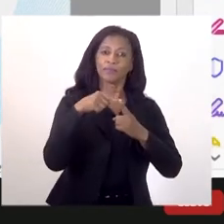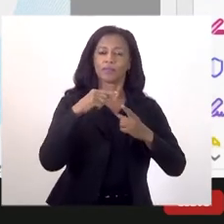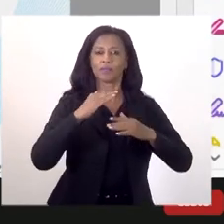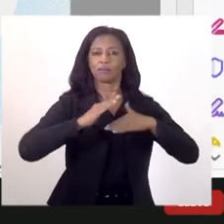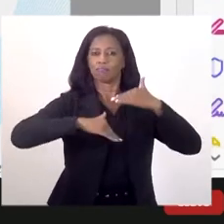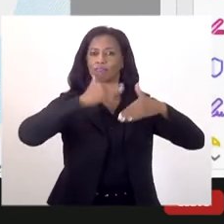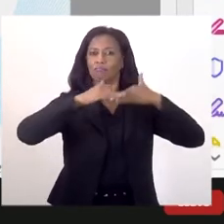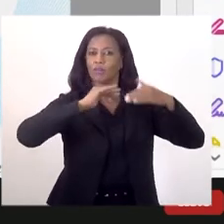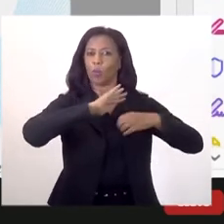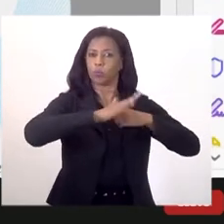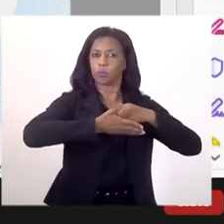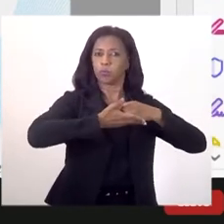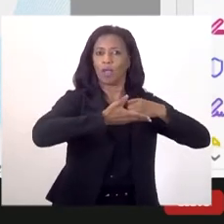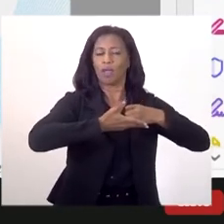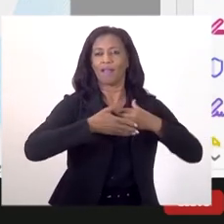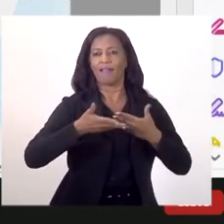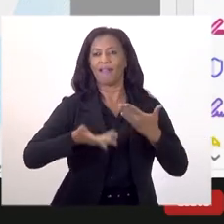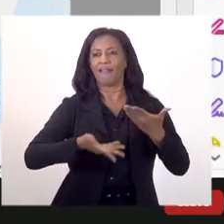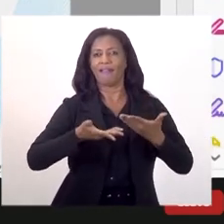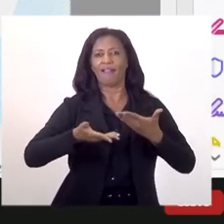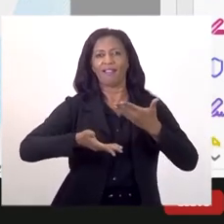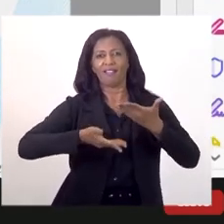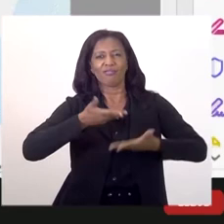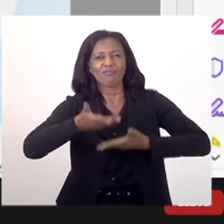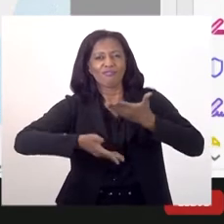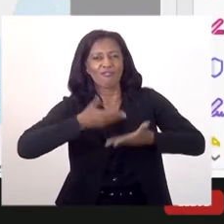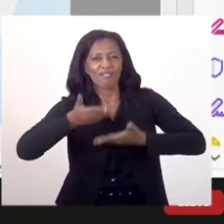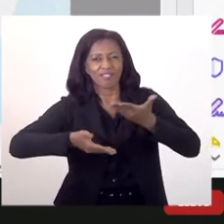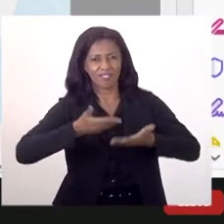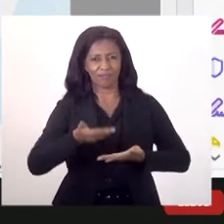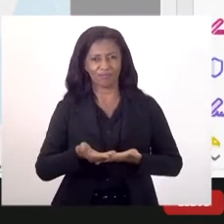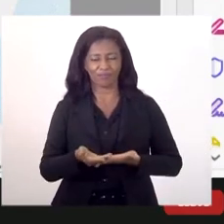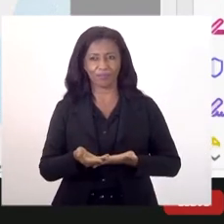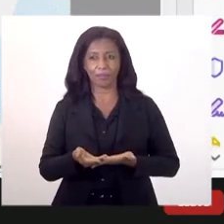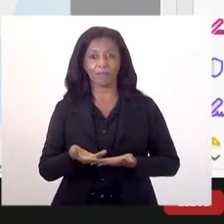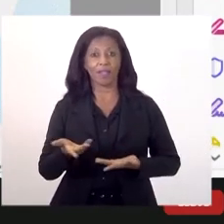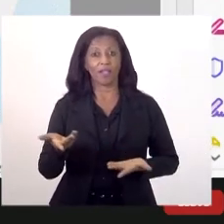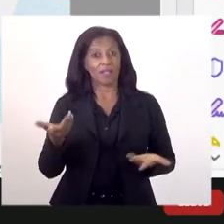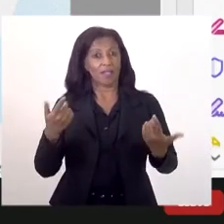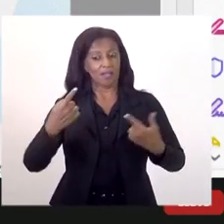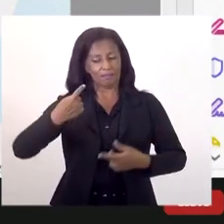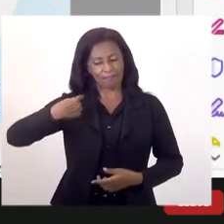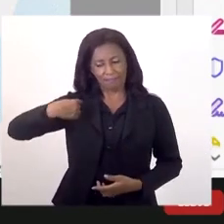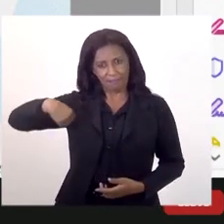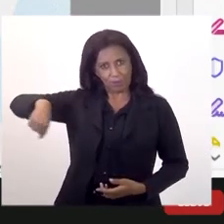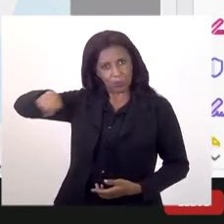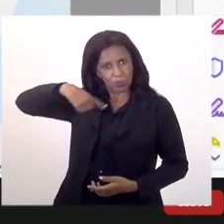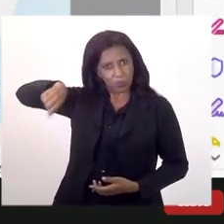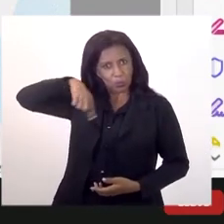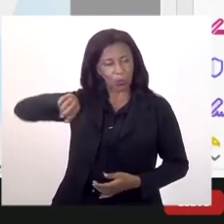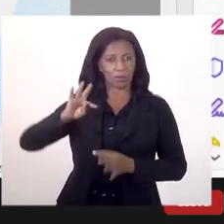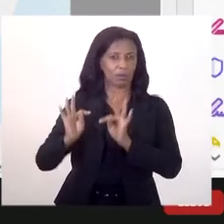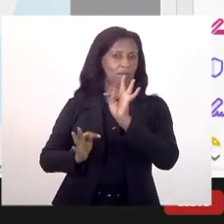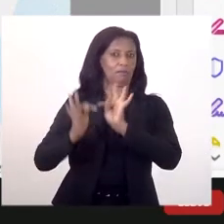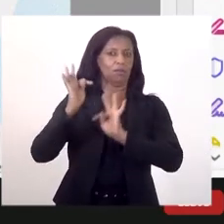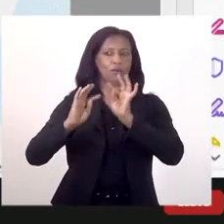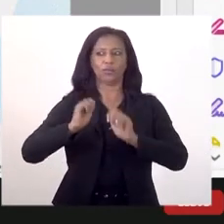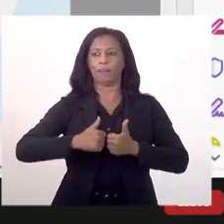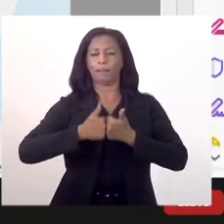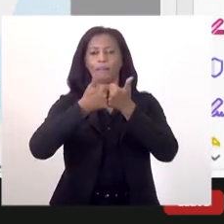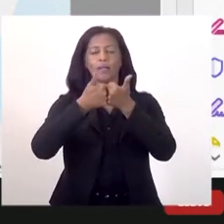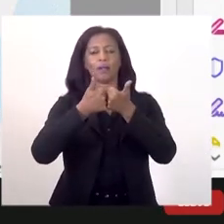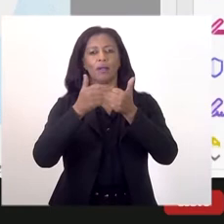sustentável, que é a indústria de inovação e infraestrutura. E para a gente da tecnologia melhorar a indústria,